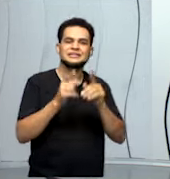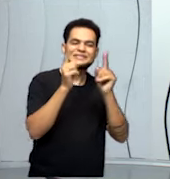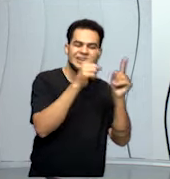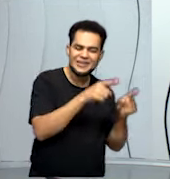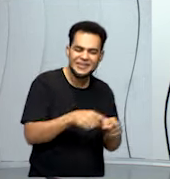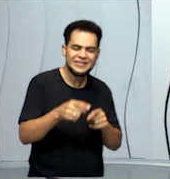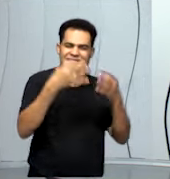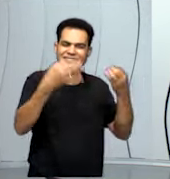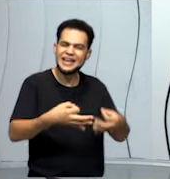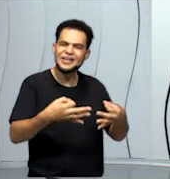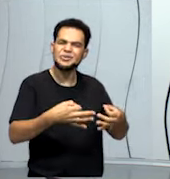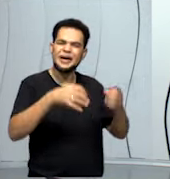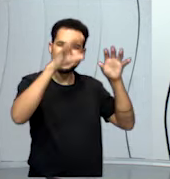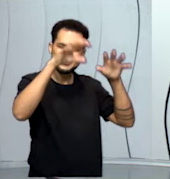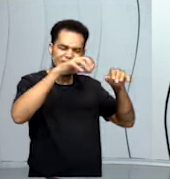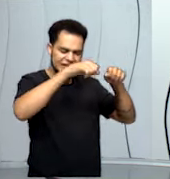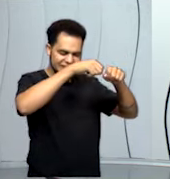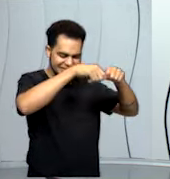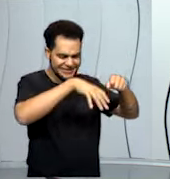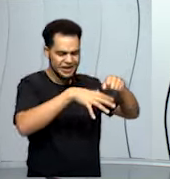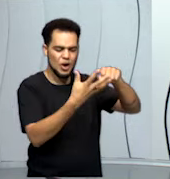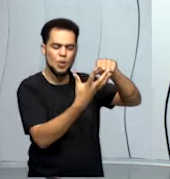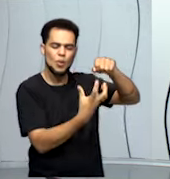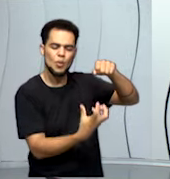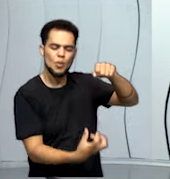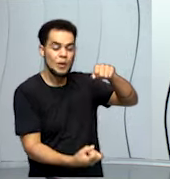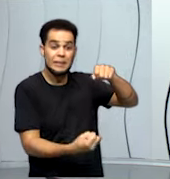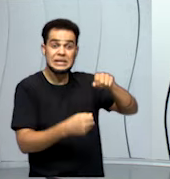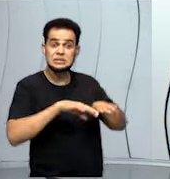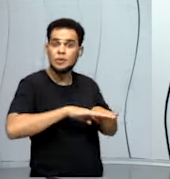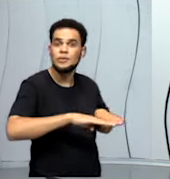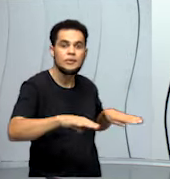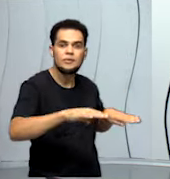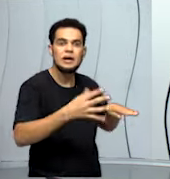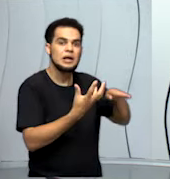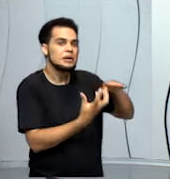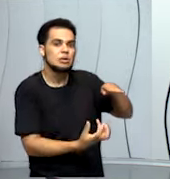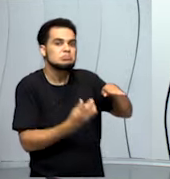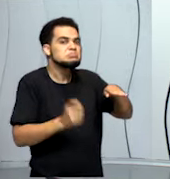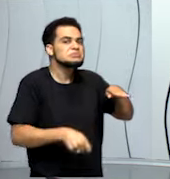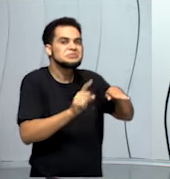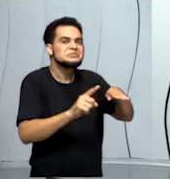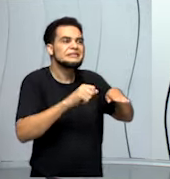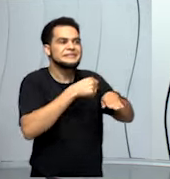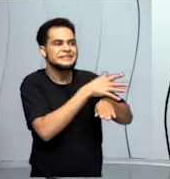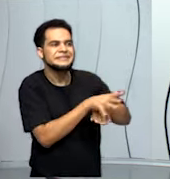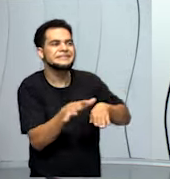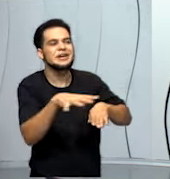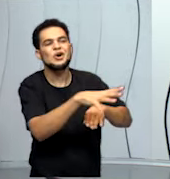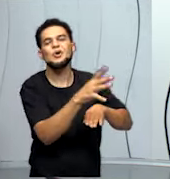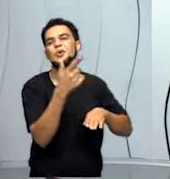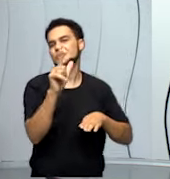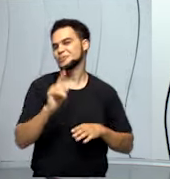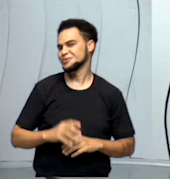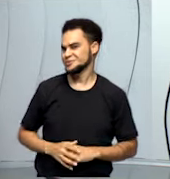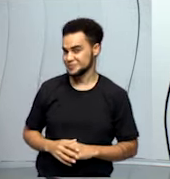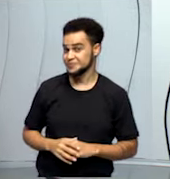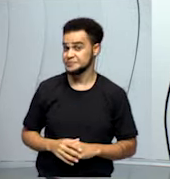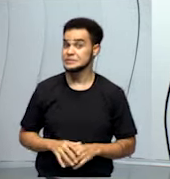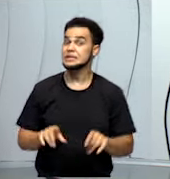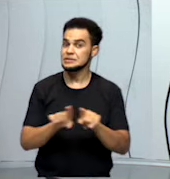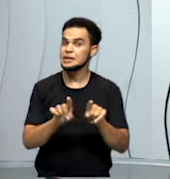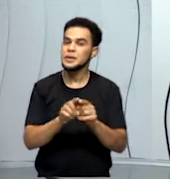isso pode causar enchentes e um monte de outros problemas. Outra forma de desviar a água desse